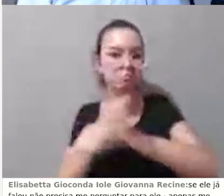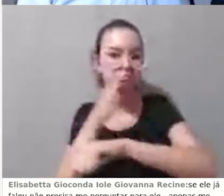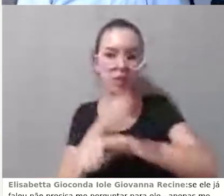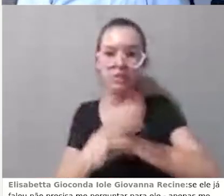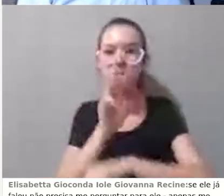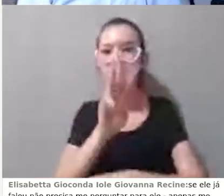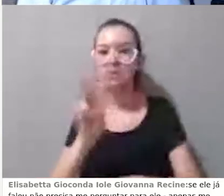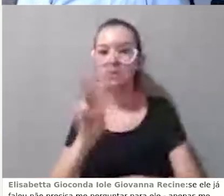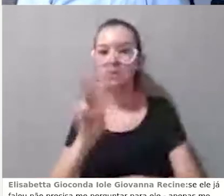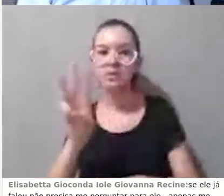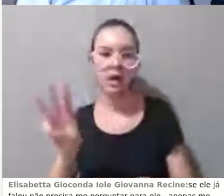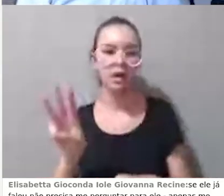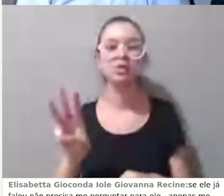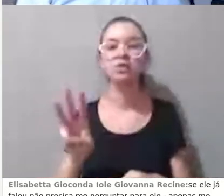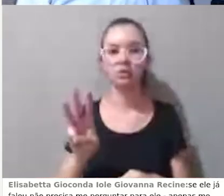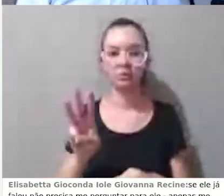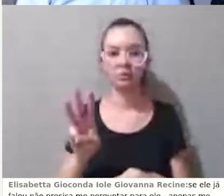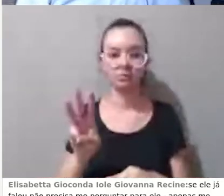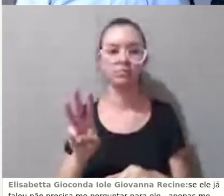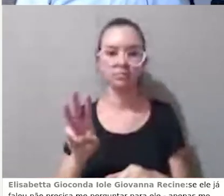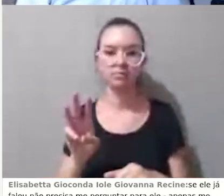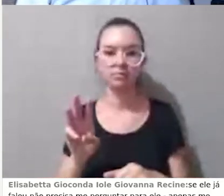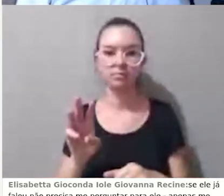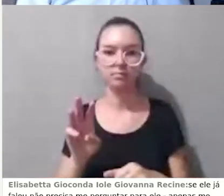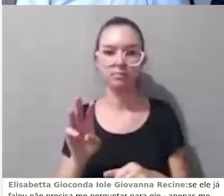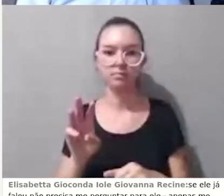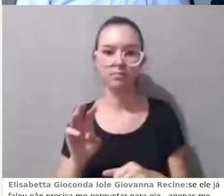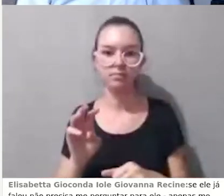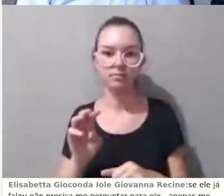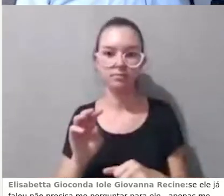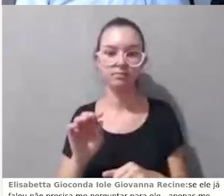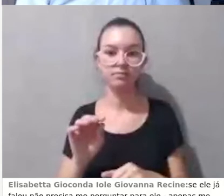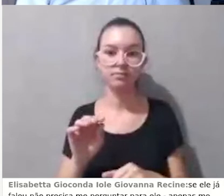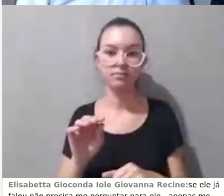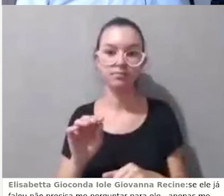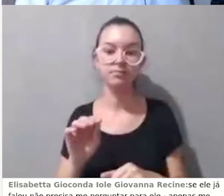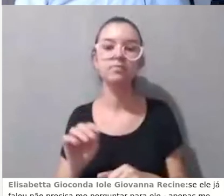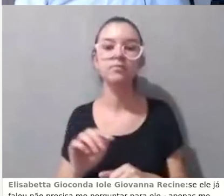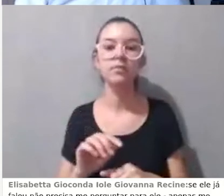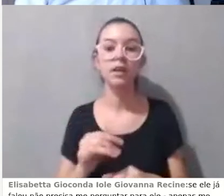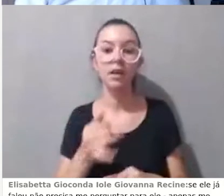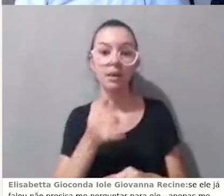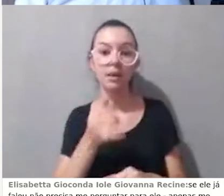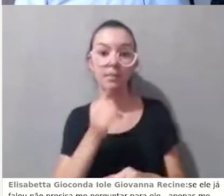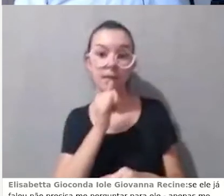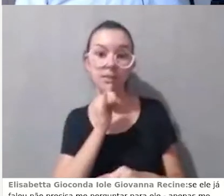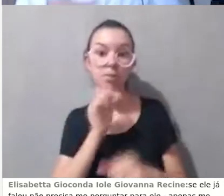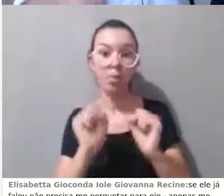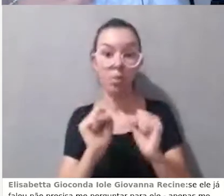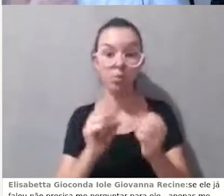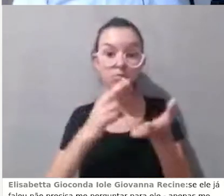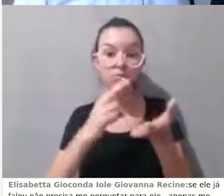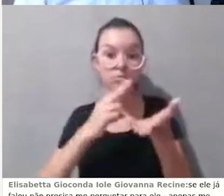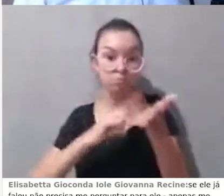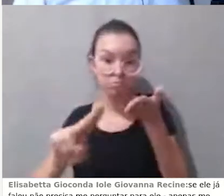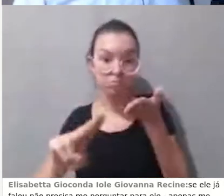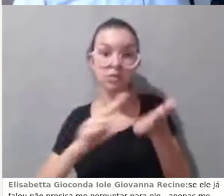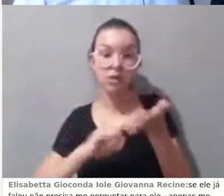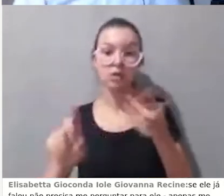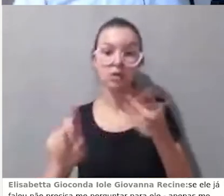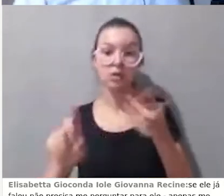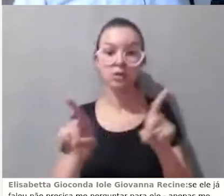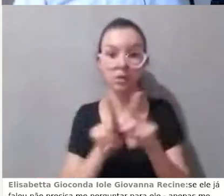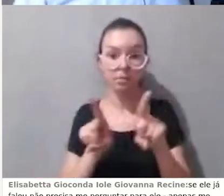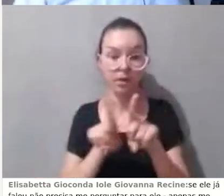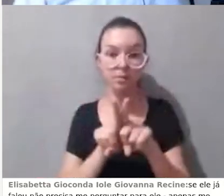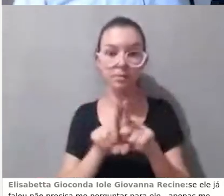os dados do aluno, inclusive para mandar mensagem. Então, o aluno Gabriel, nesse caso, ele não acessa há quatro dias.